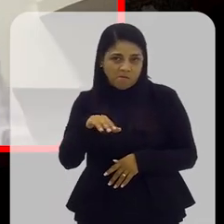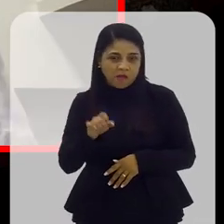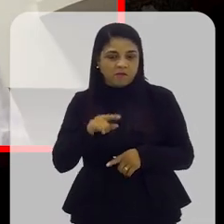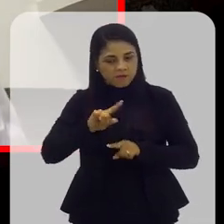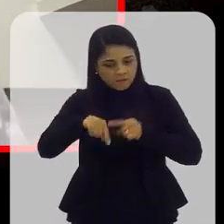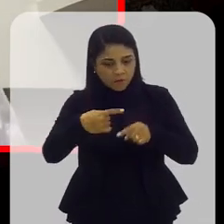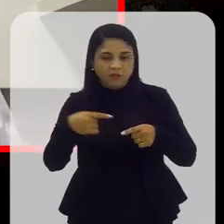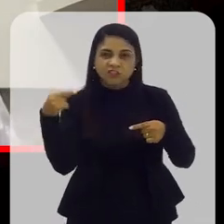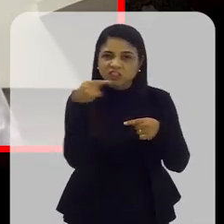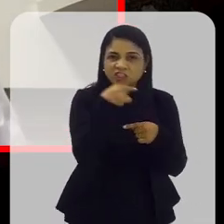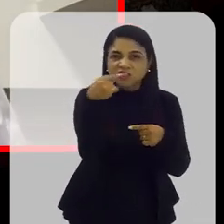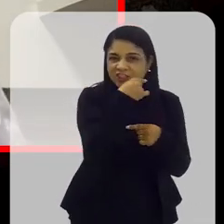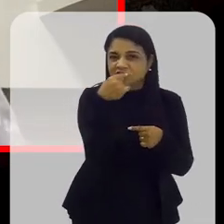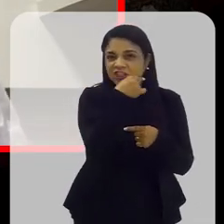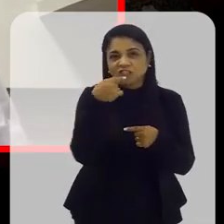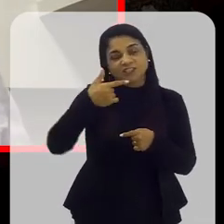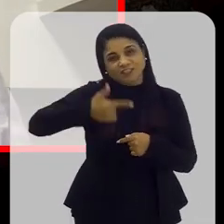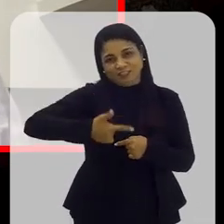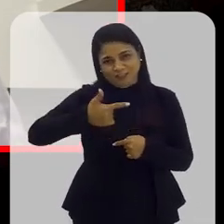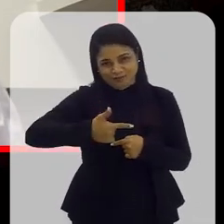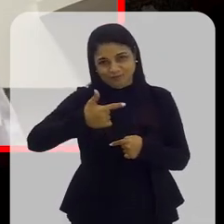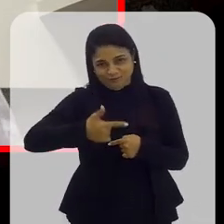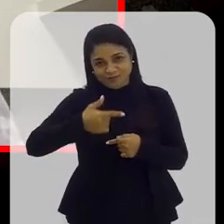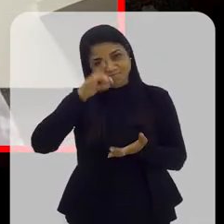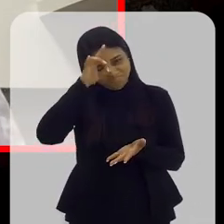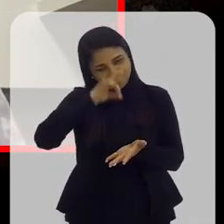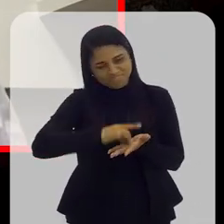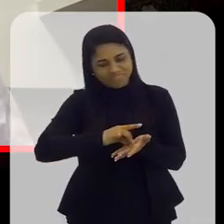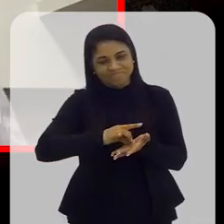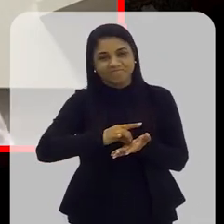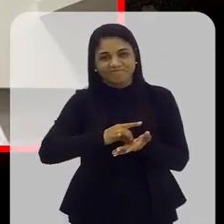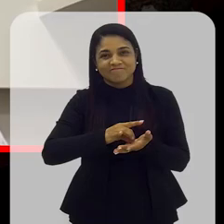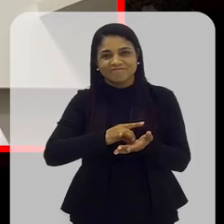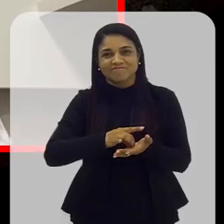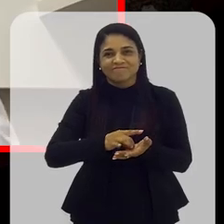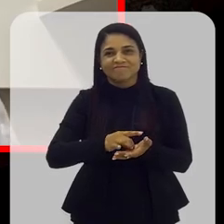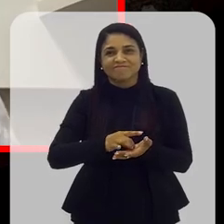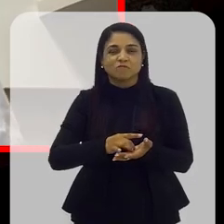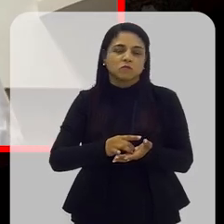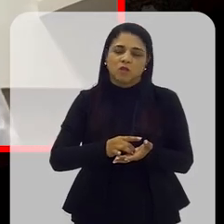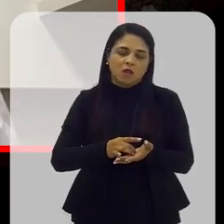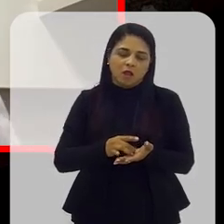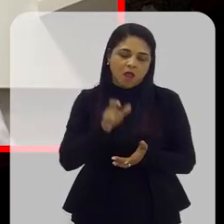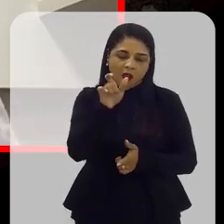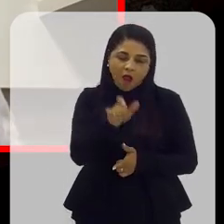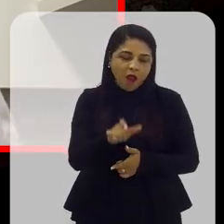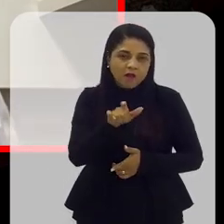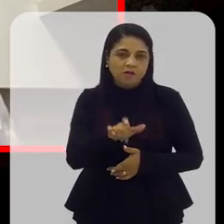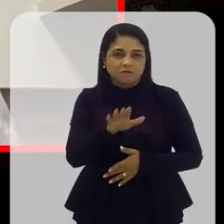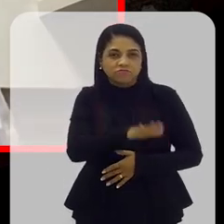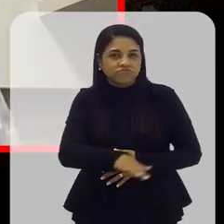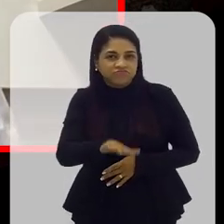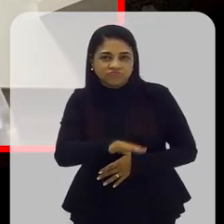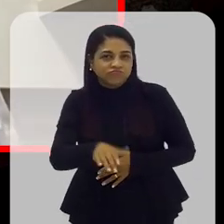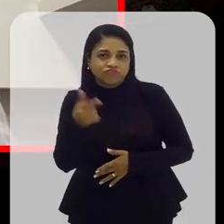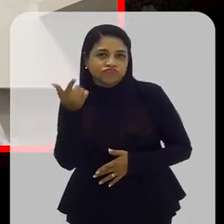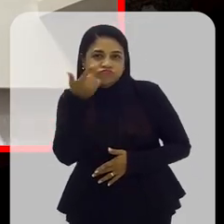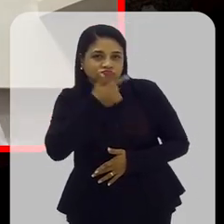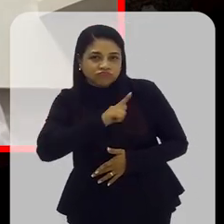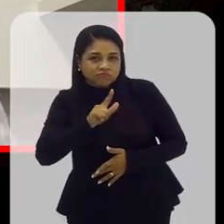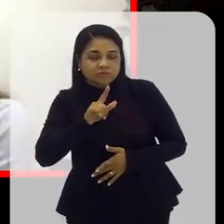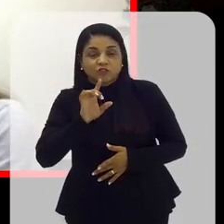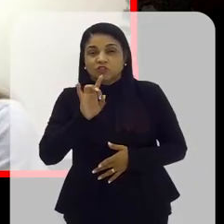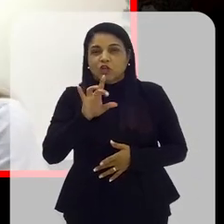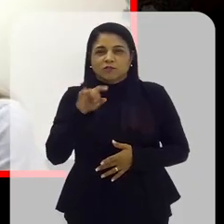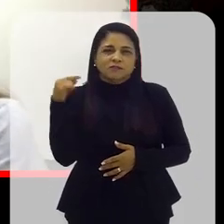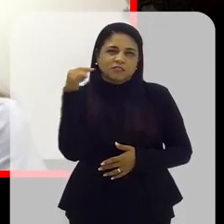escovação, o pai e a mãe precisam fazer uma segunda escovação de verdade, porque eles não conseguem ali escovar